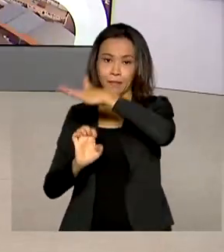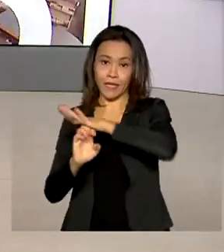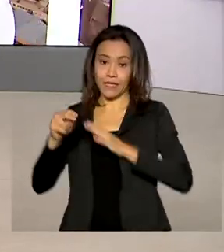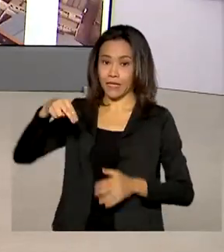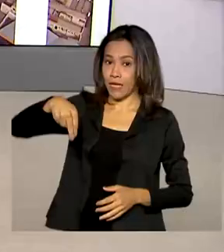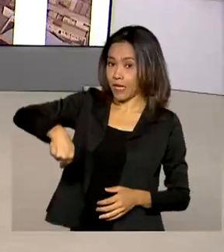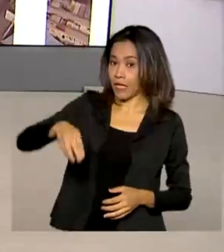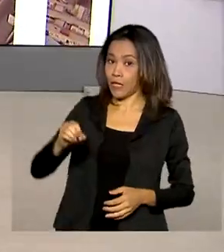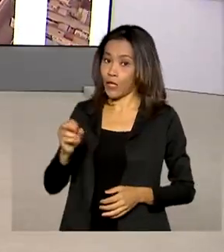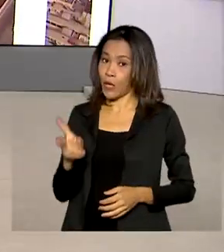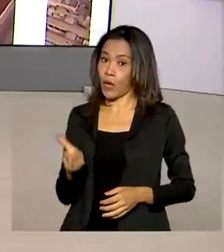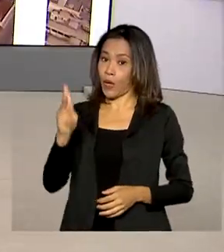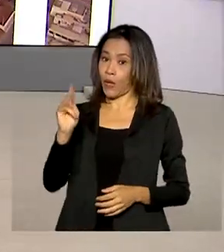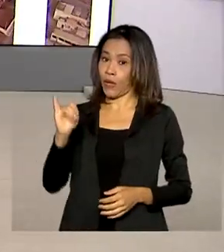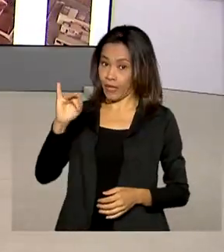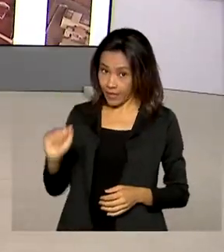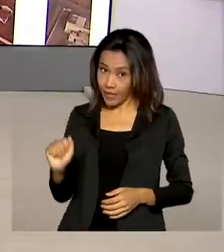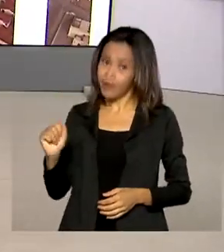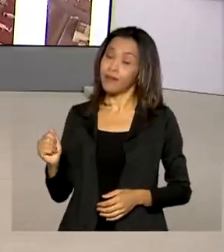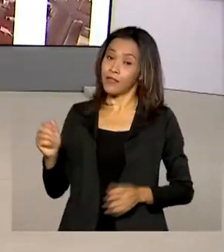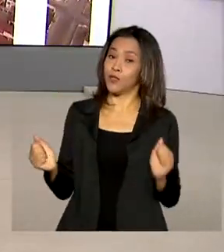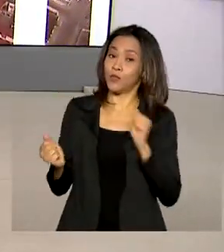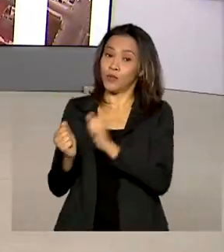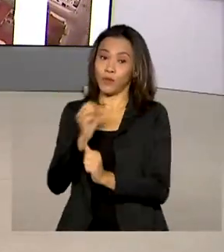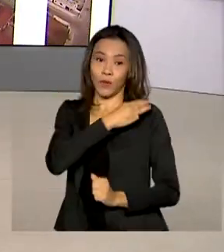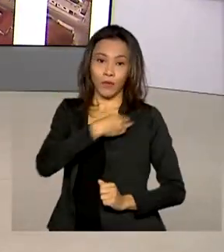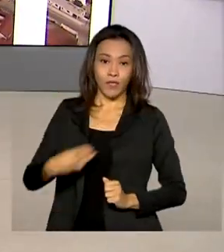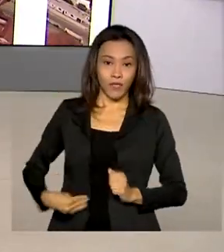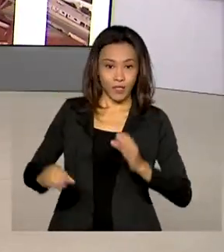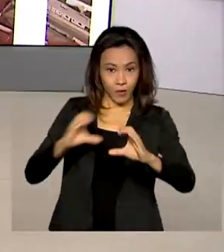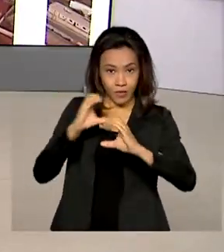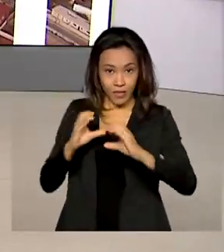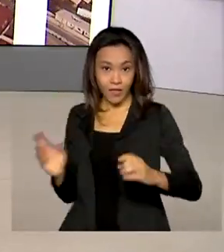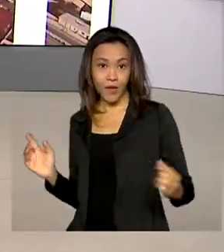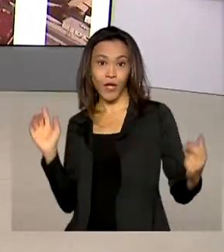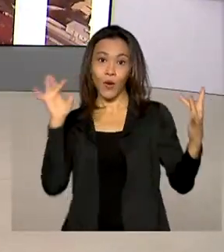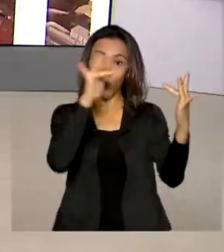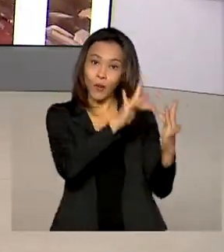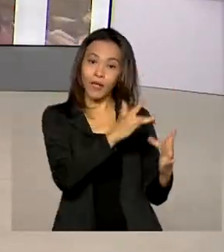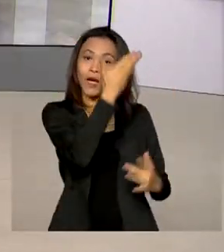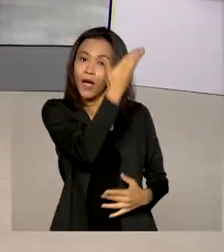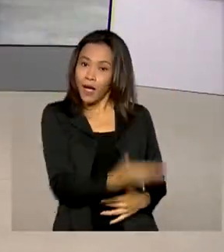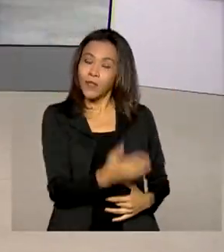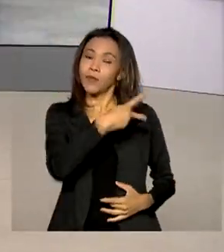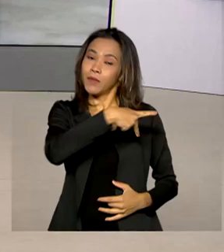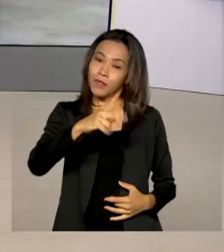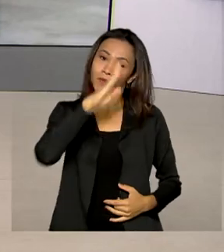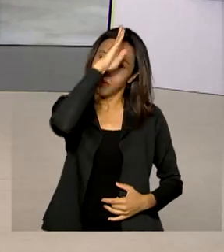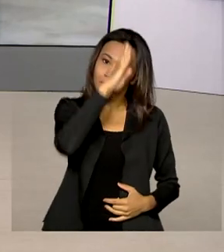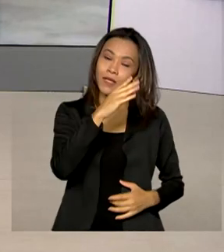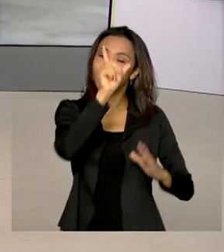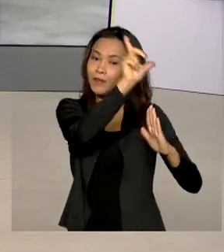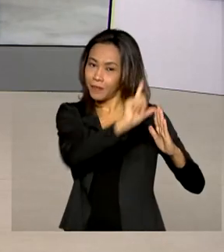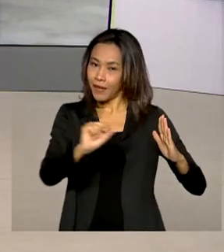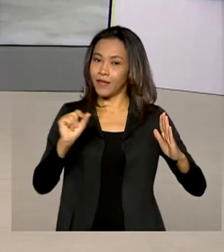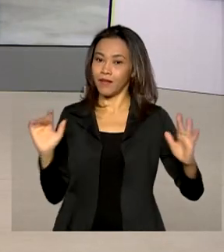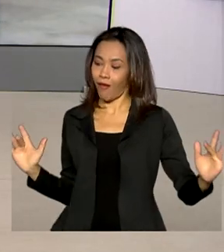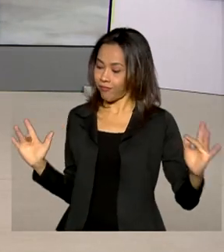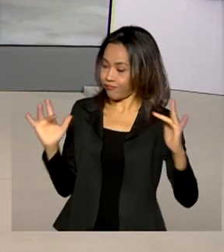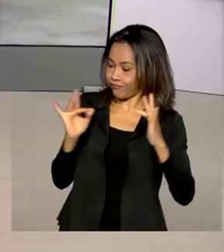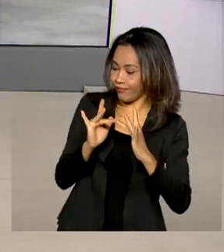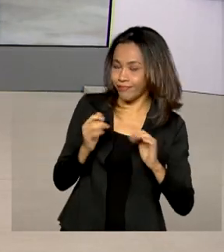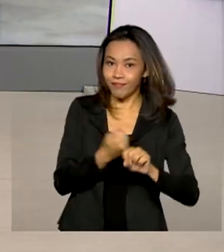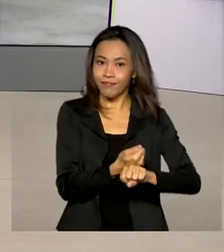Paulo, pelo ministro das Comunicações, para o presidente Jair Bolsonaro no Palácio do Planalto. Não é isso, Márcia Fernandes? Bom dia para você. Oi